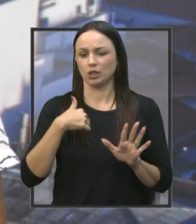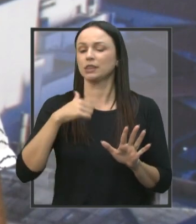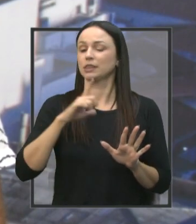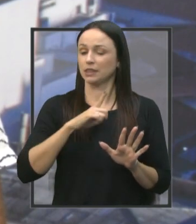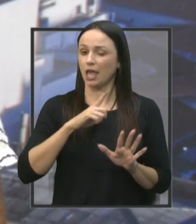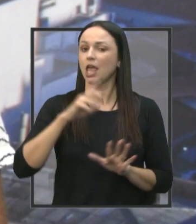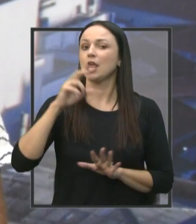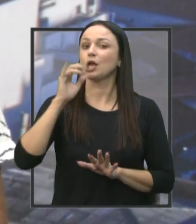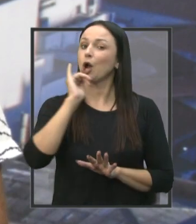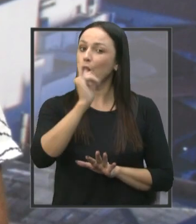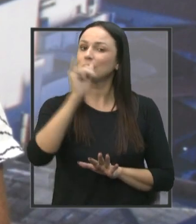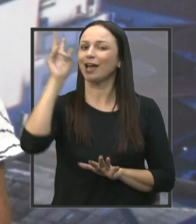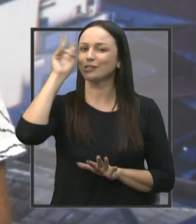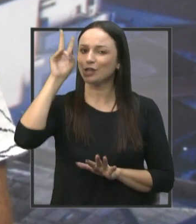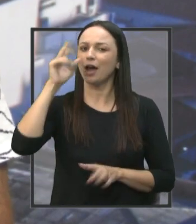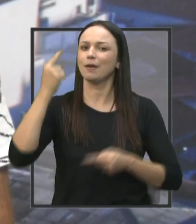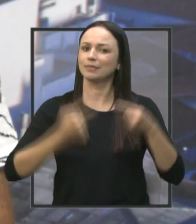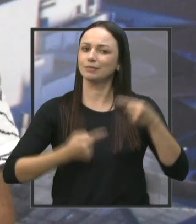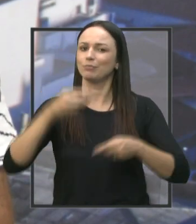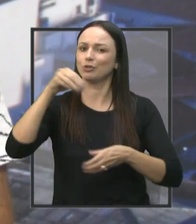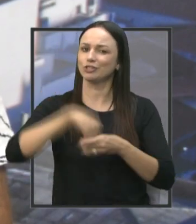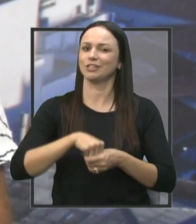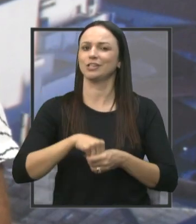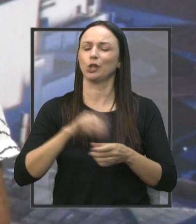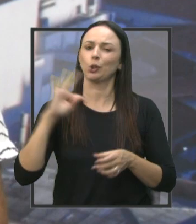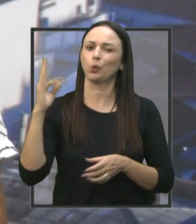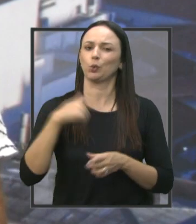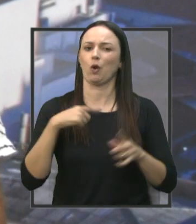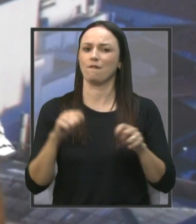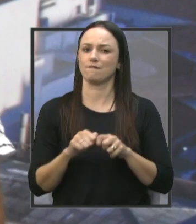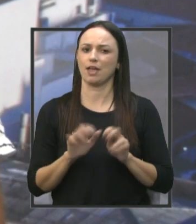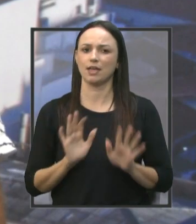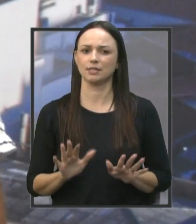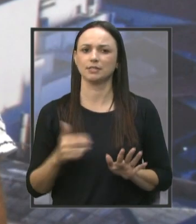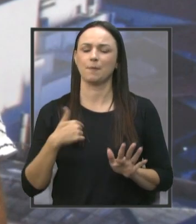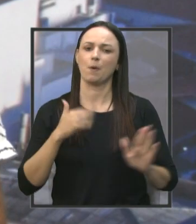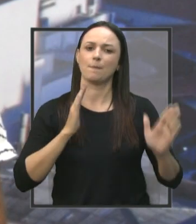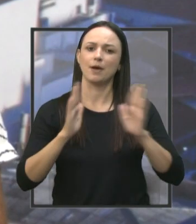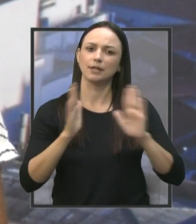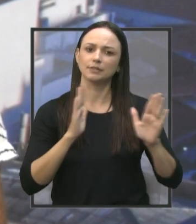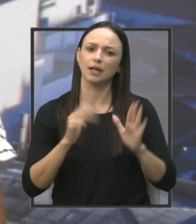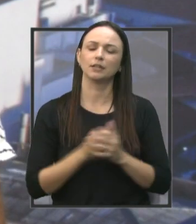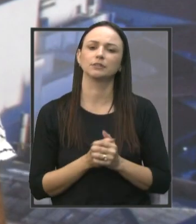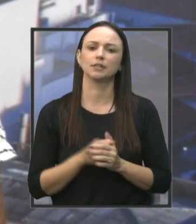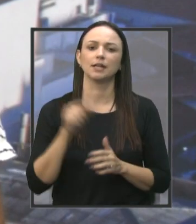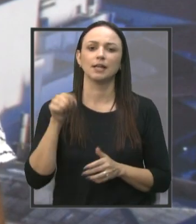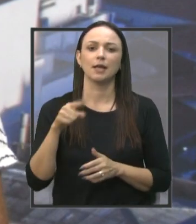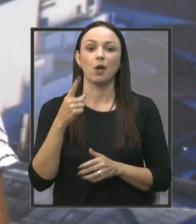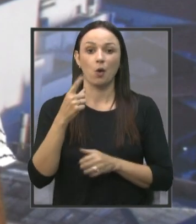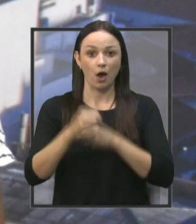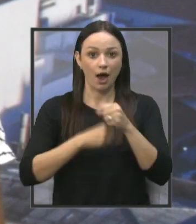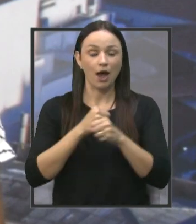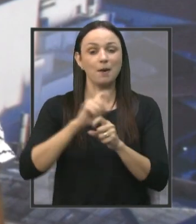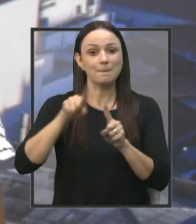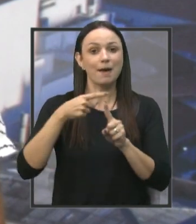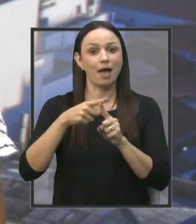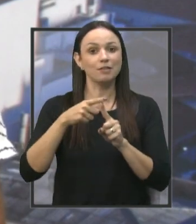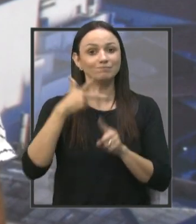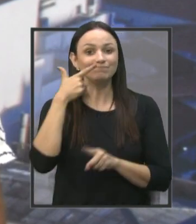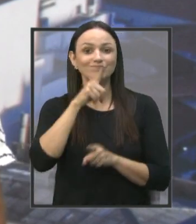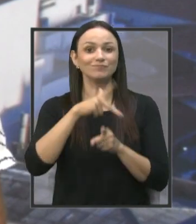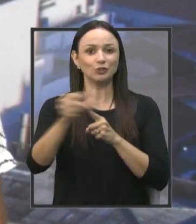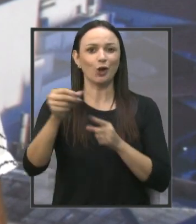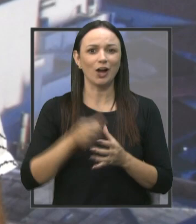história para contar na política, né, de tudo que já fiz, já nos meus mandatos todos, mas esse foi mais um ano de vitória, né.